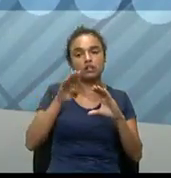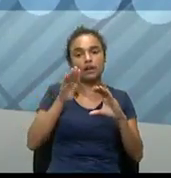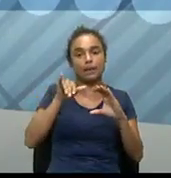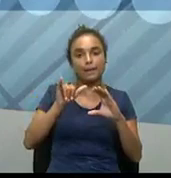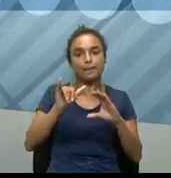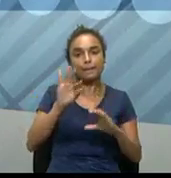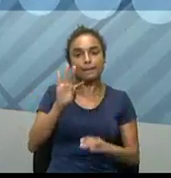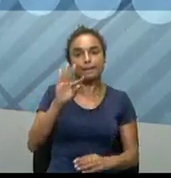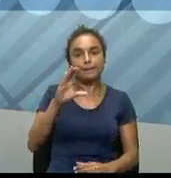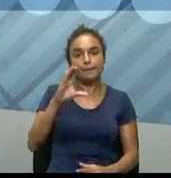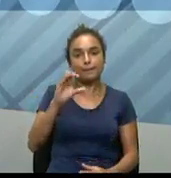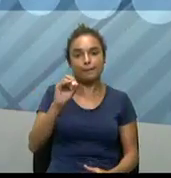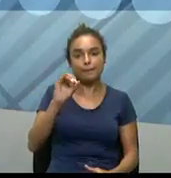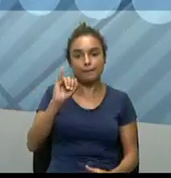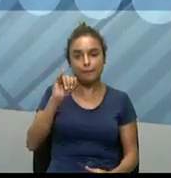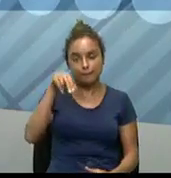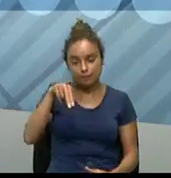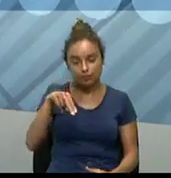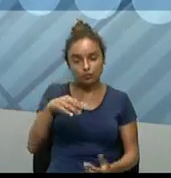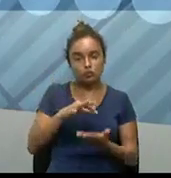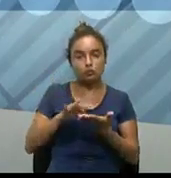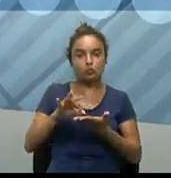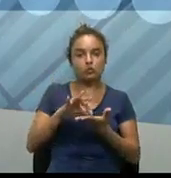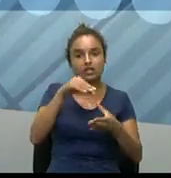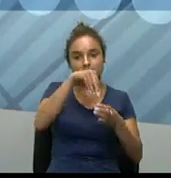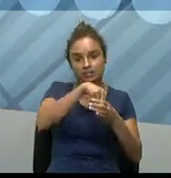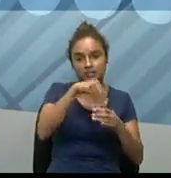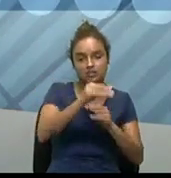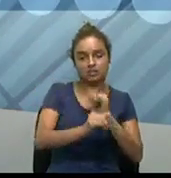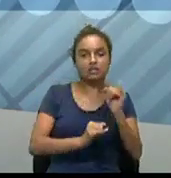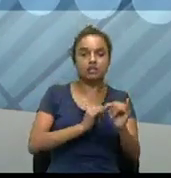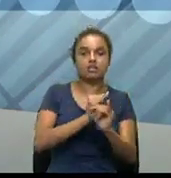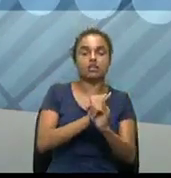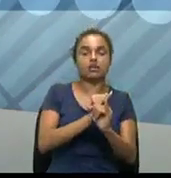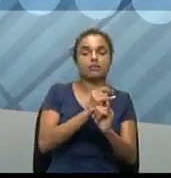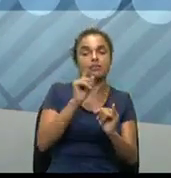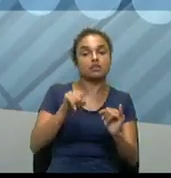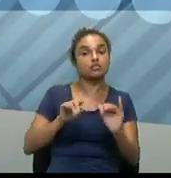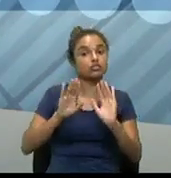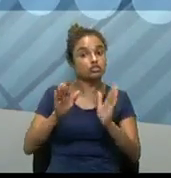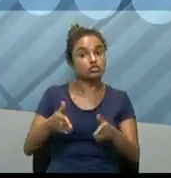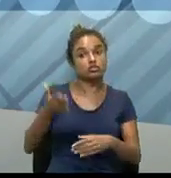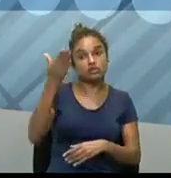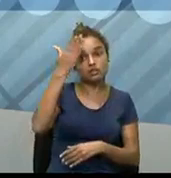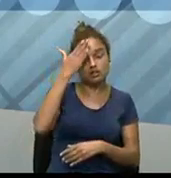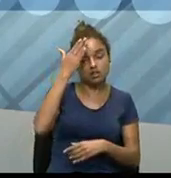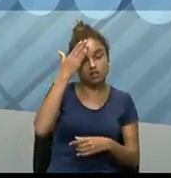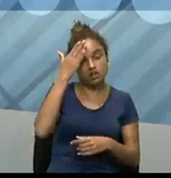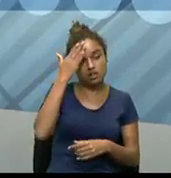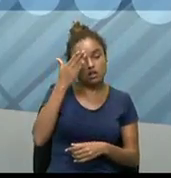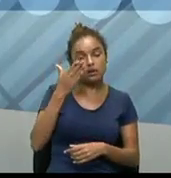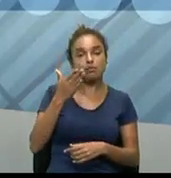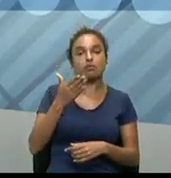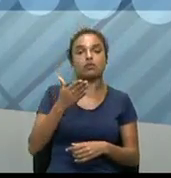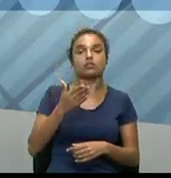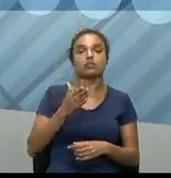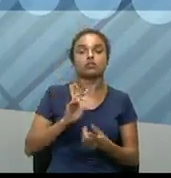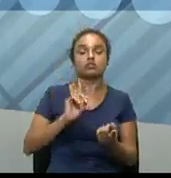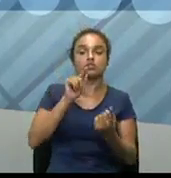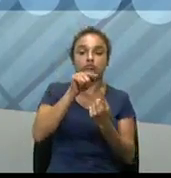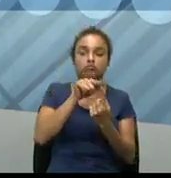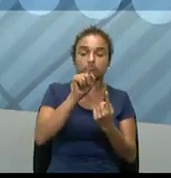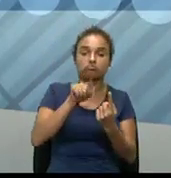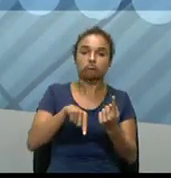Bitcoin, como ela surgiu, né? Então, vocês já sabem aí das características da funcionalidade das Bitcoins.